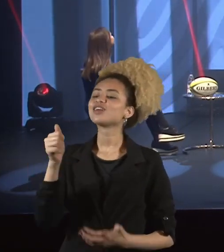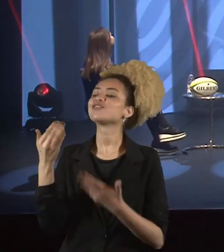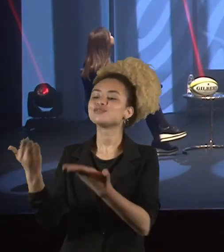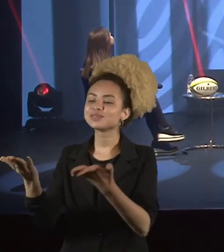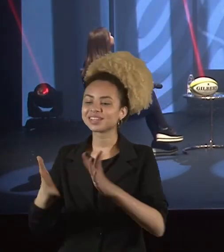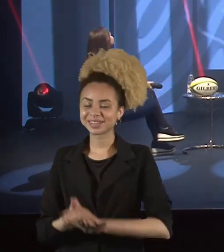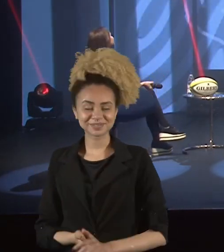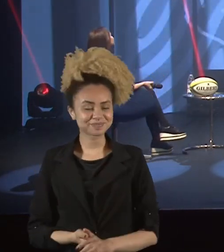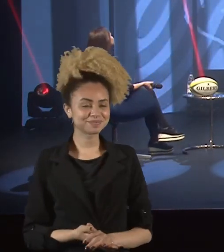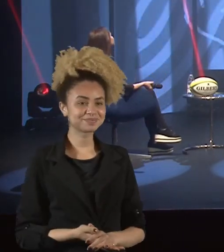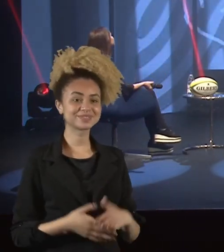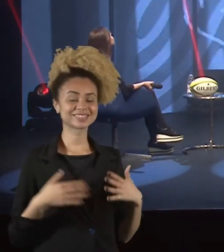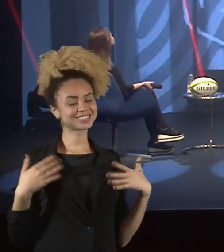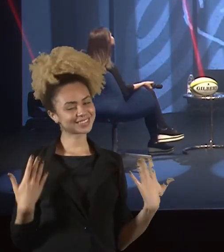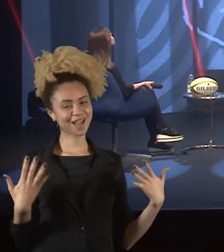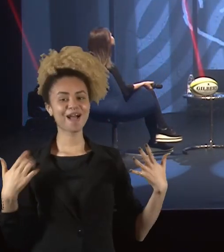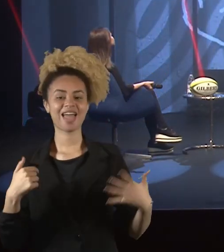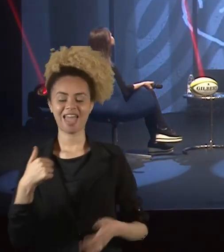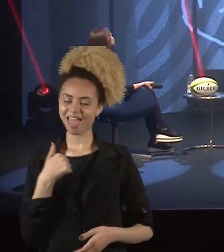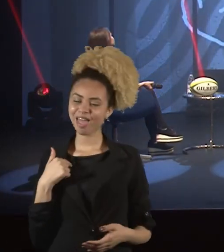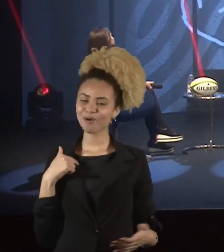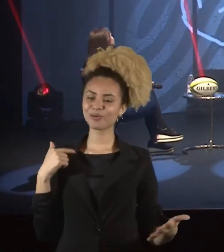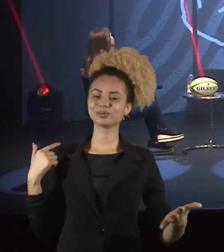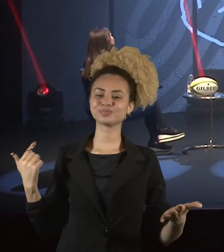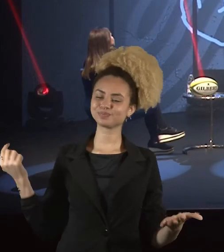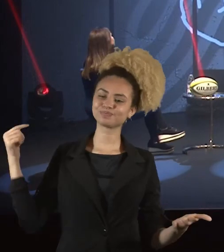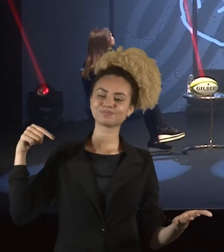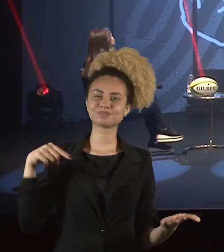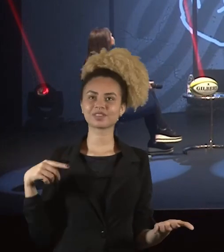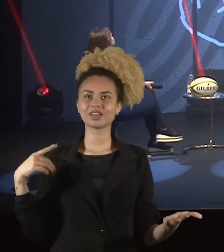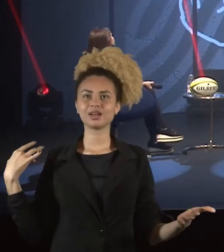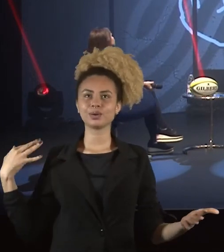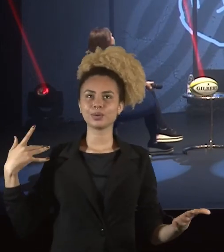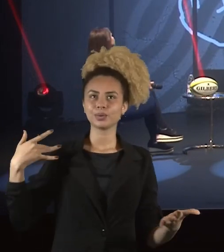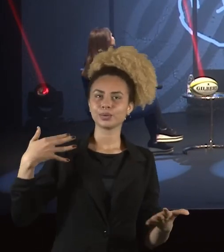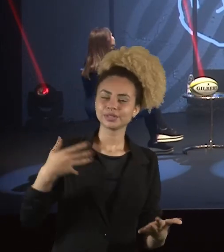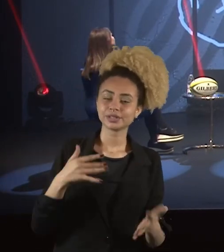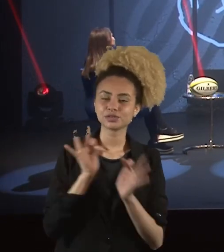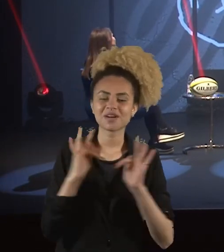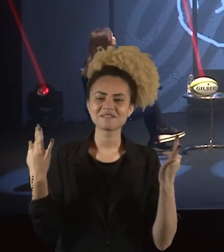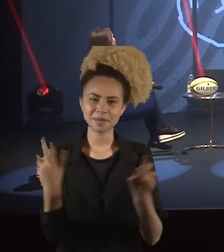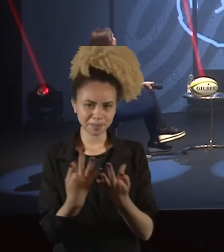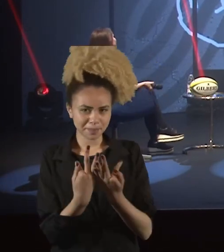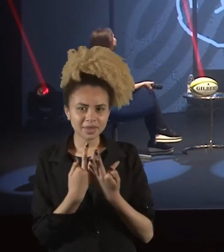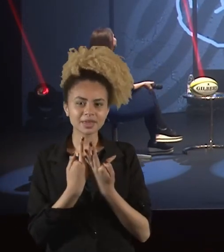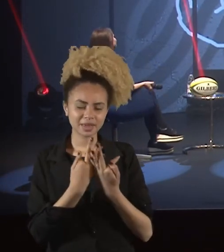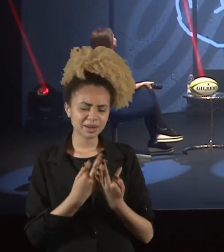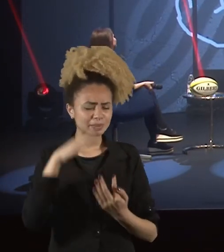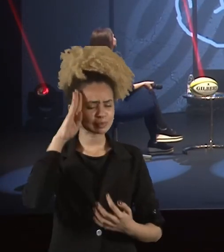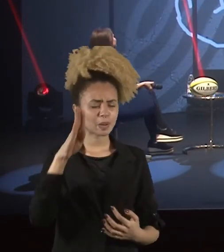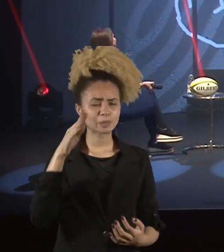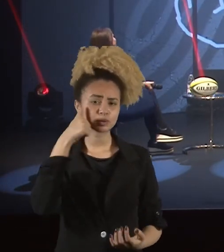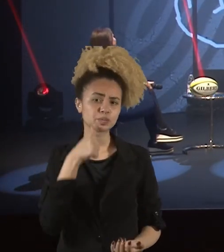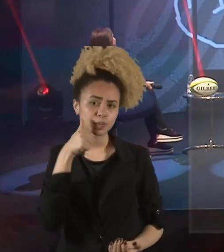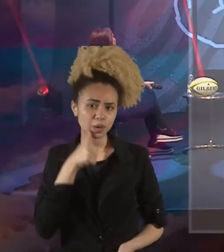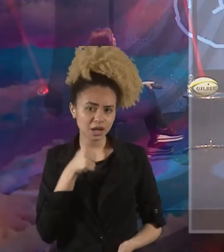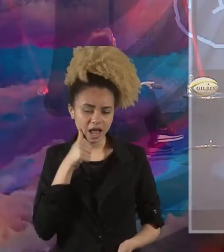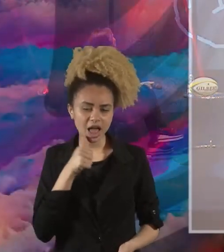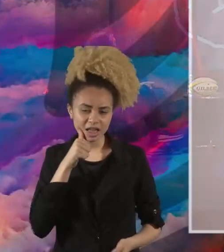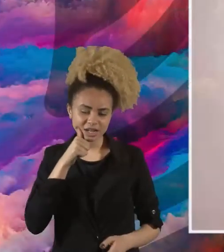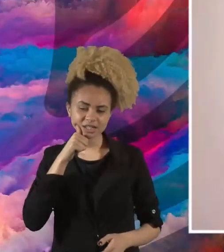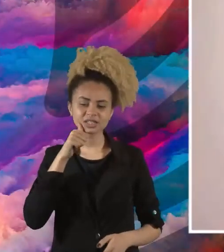Bom, eu venho de uma família, principalmente de mulheres, que